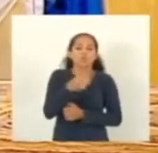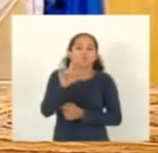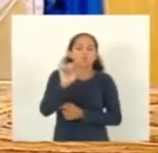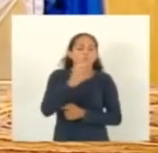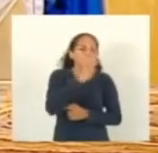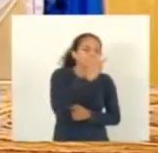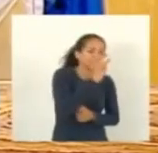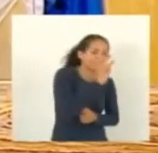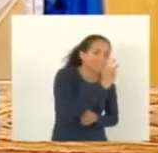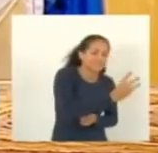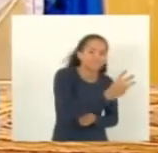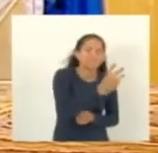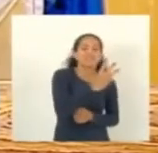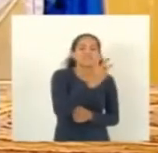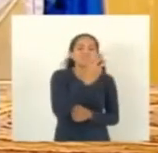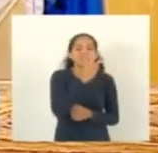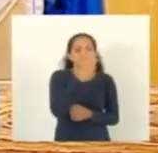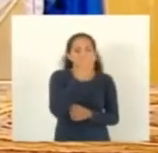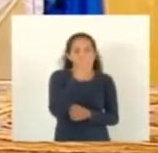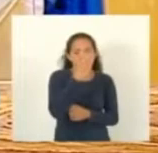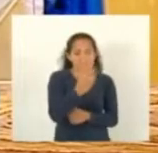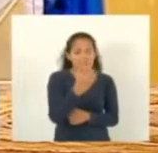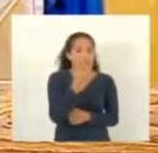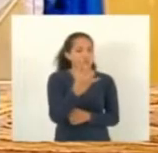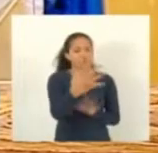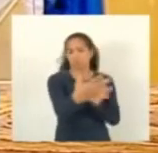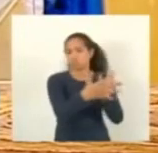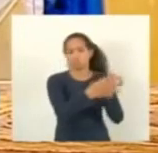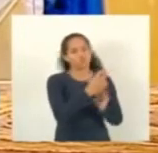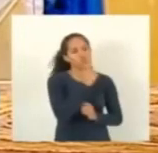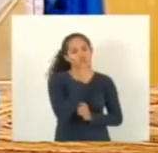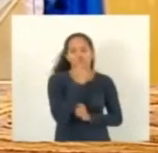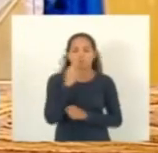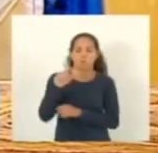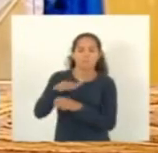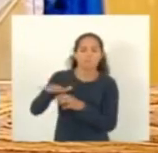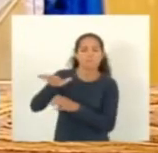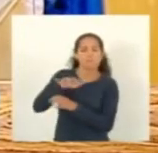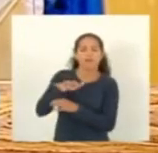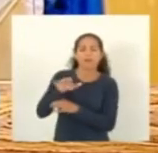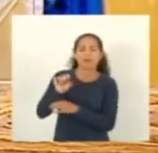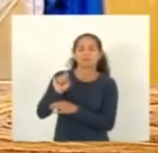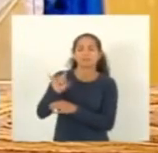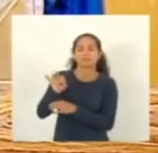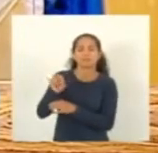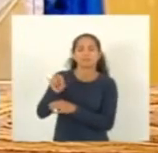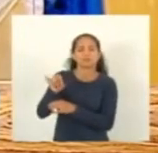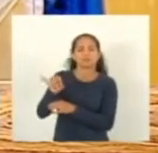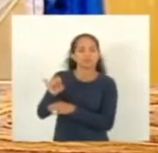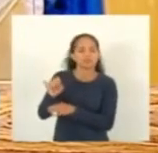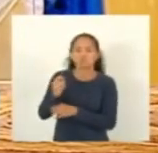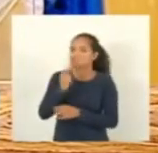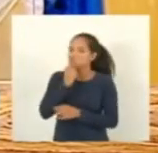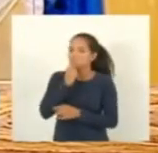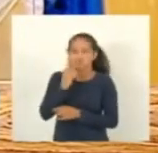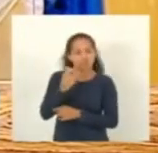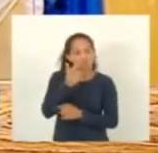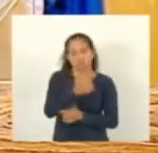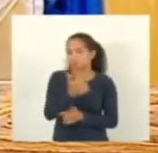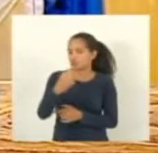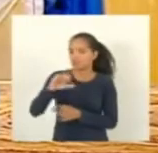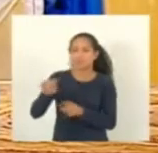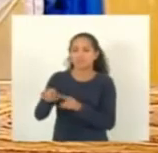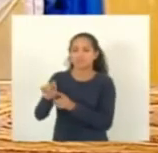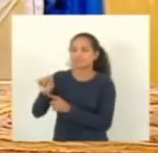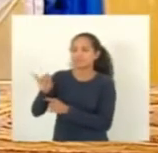334 imóveis não estão ligados. O bairro Santo Antônio, 289 imóveis. Santa